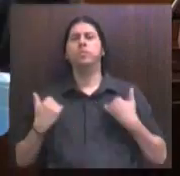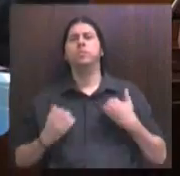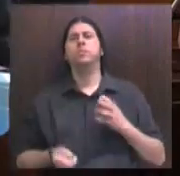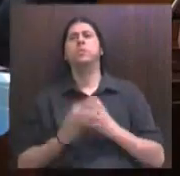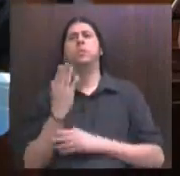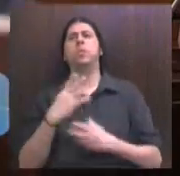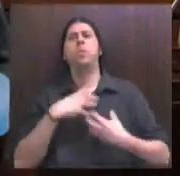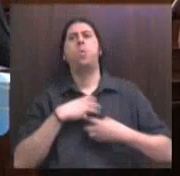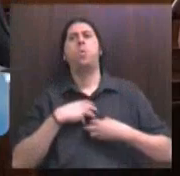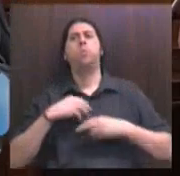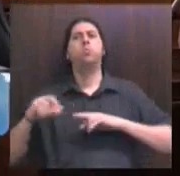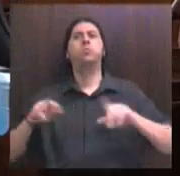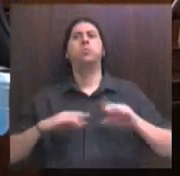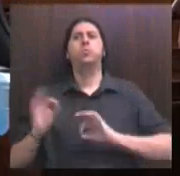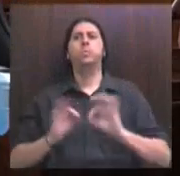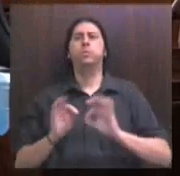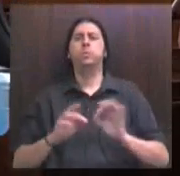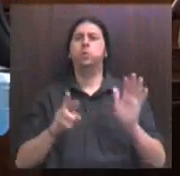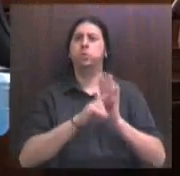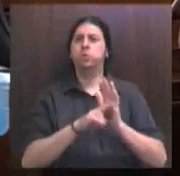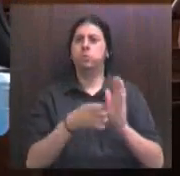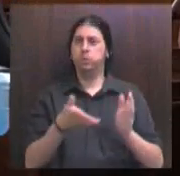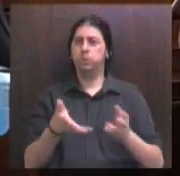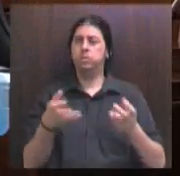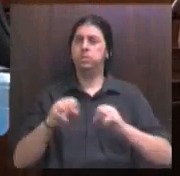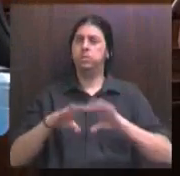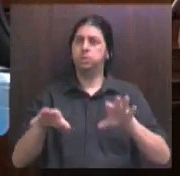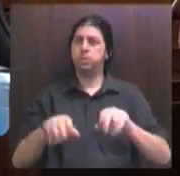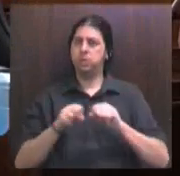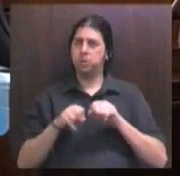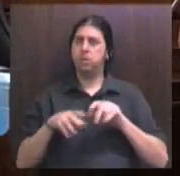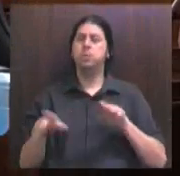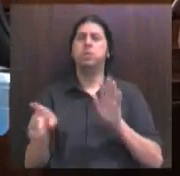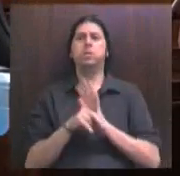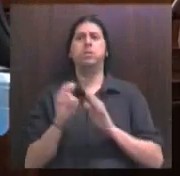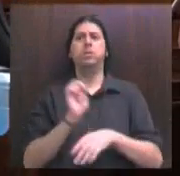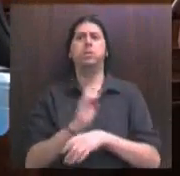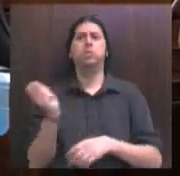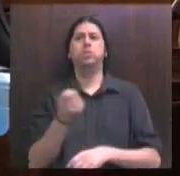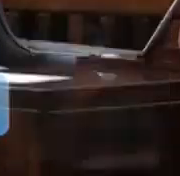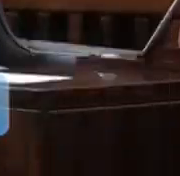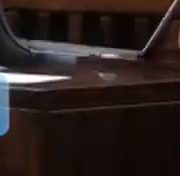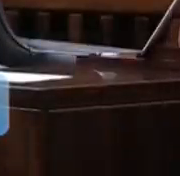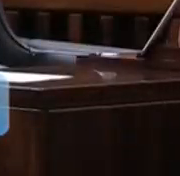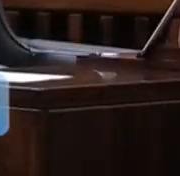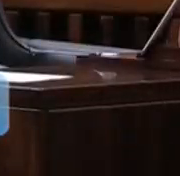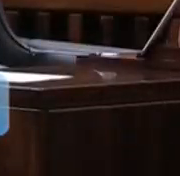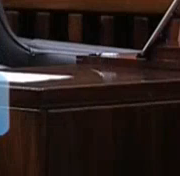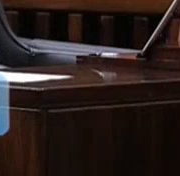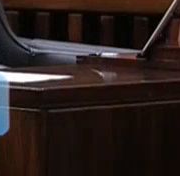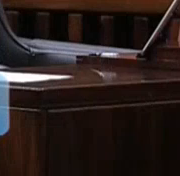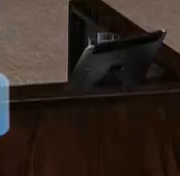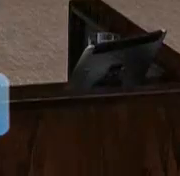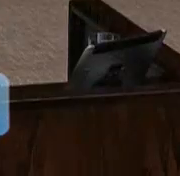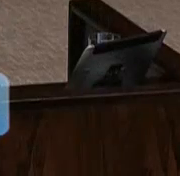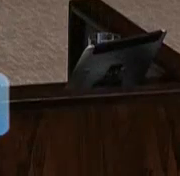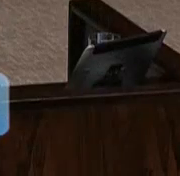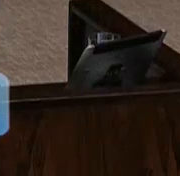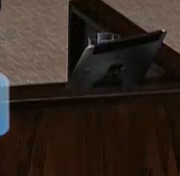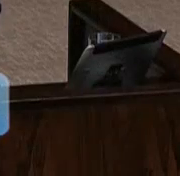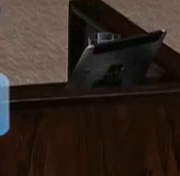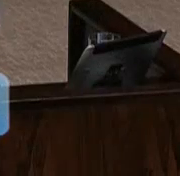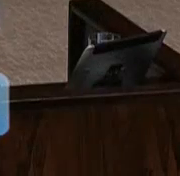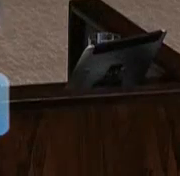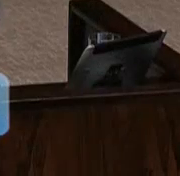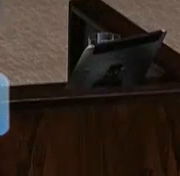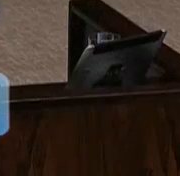cria as condições para nós fazermos este registro aqui na Casa Legislativa do Estado do Rio Grande Sul. Parabéns, Lara. Muito obrigado, deputado Adão Vilaverde.